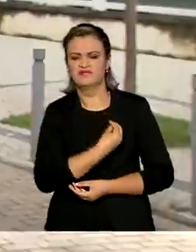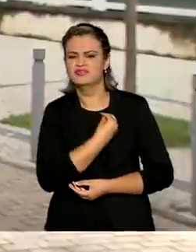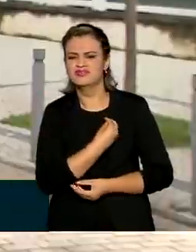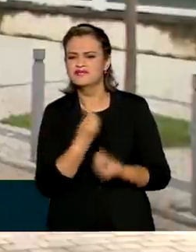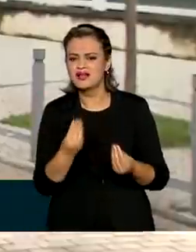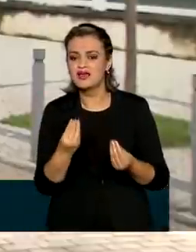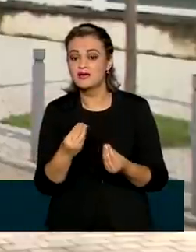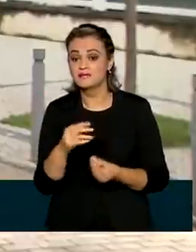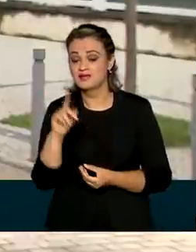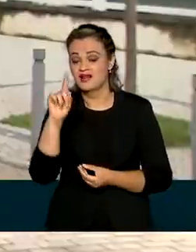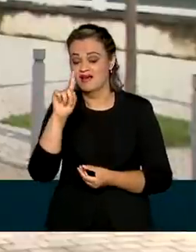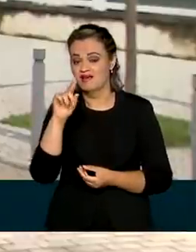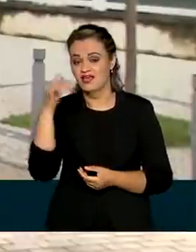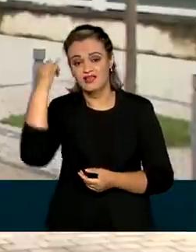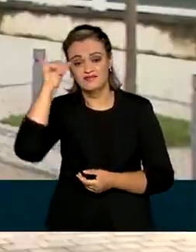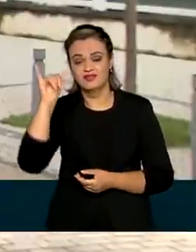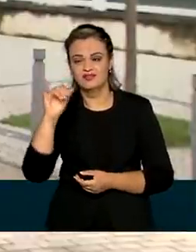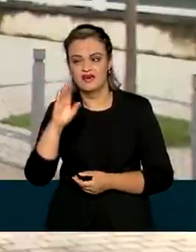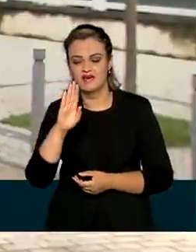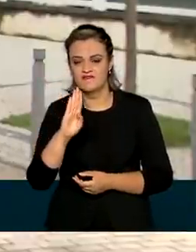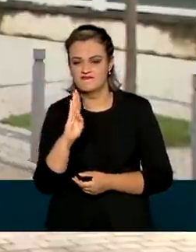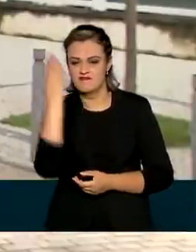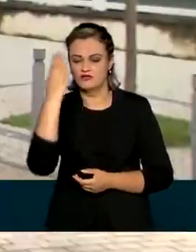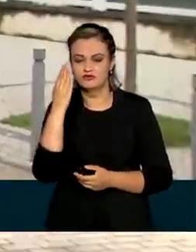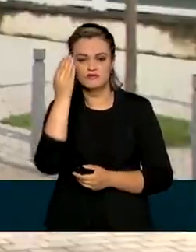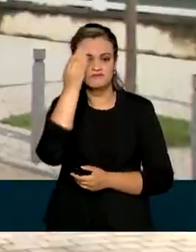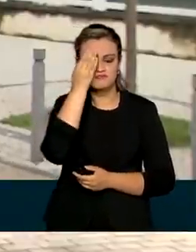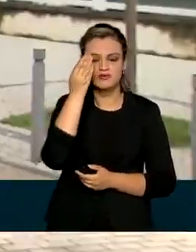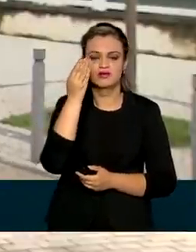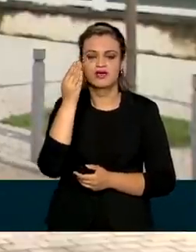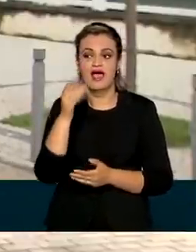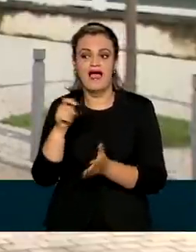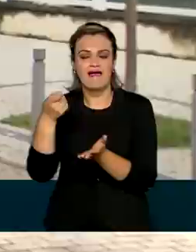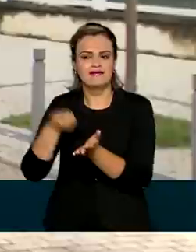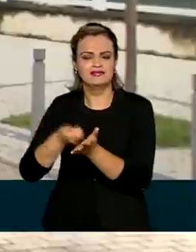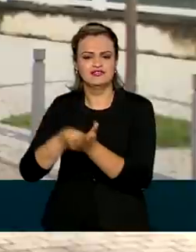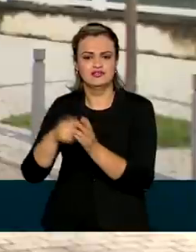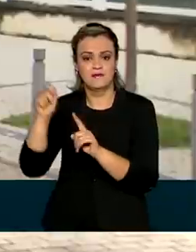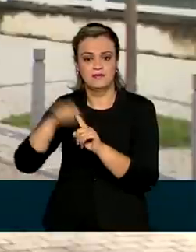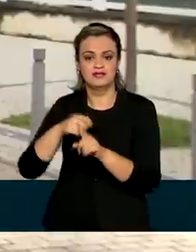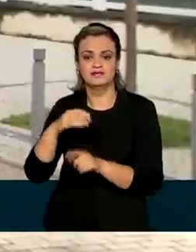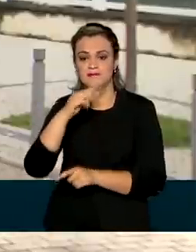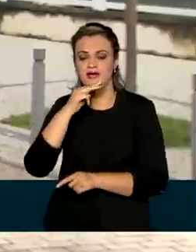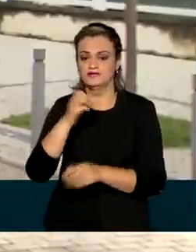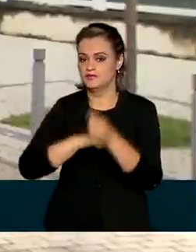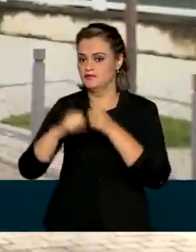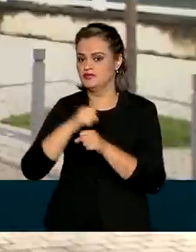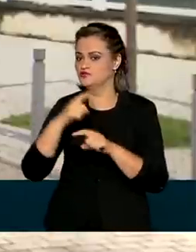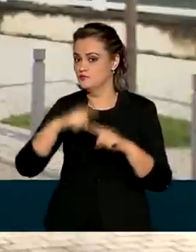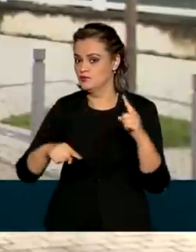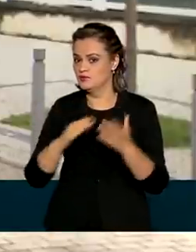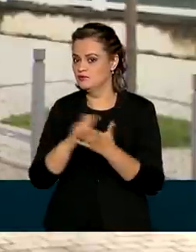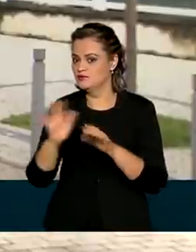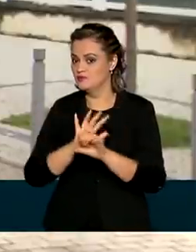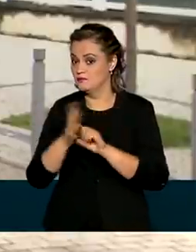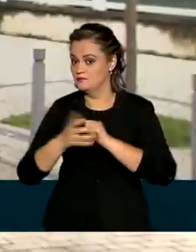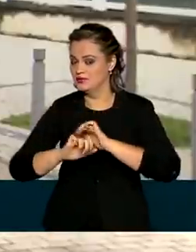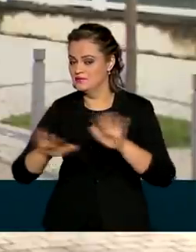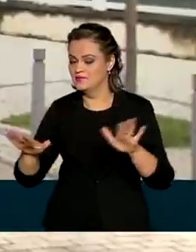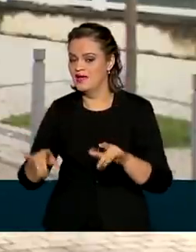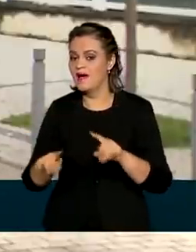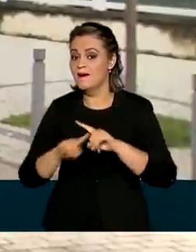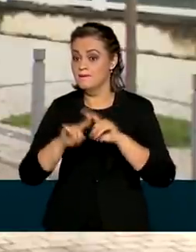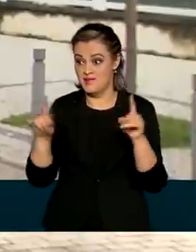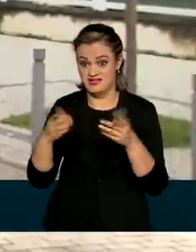fraudes nos benefícios. A exigência estava suspensa desde março do ano passado, quando começou a pandemia. E agora,